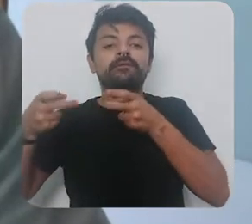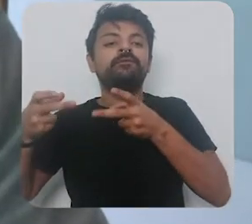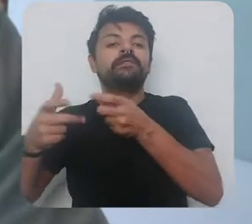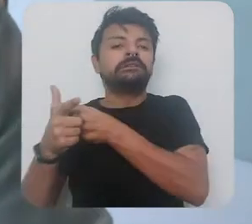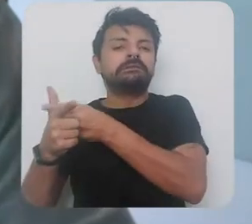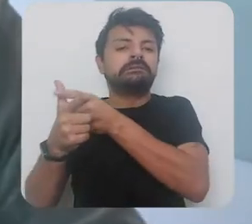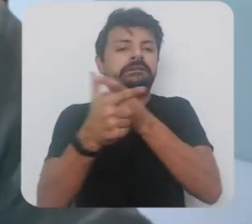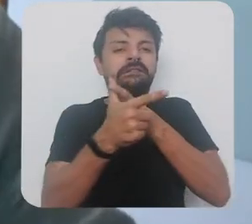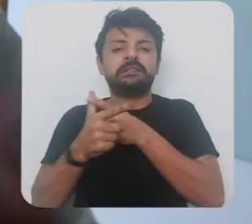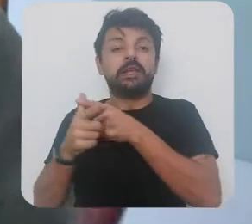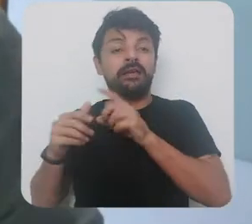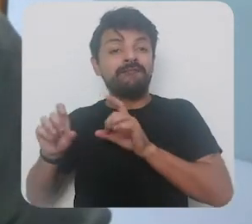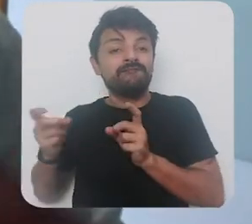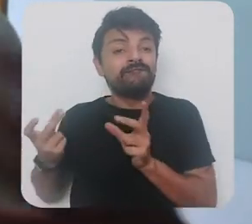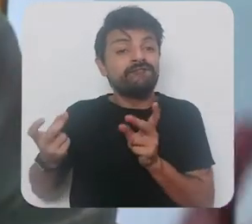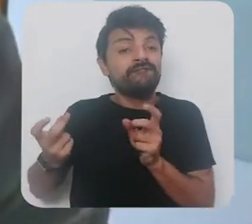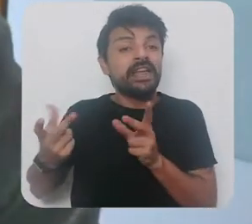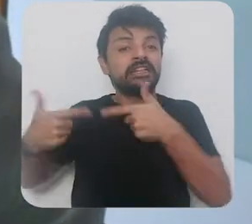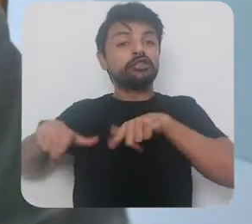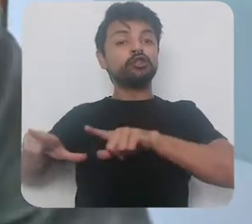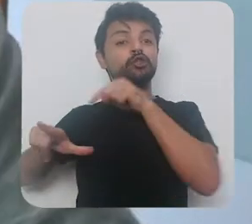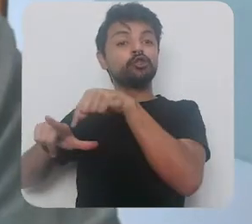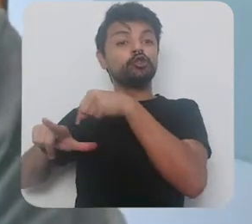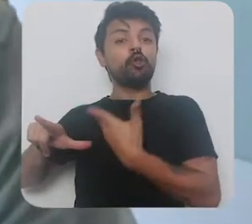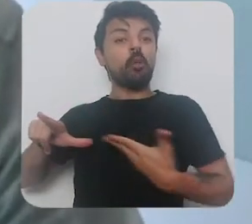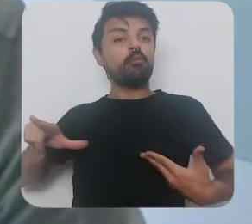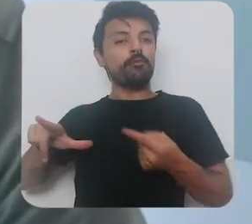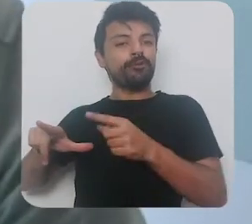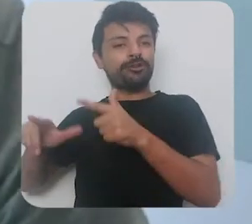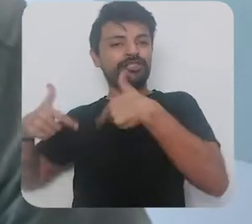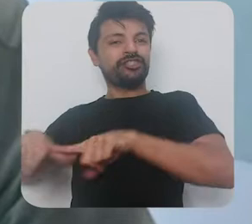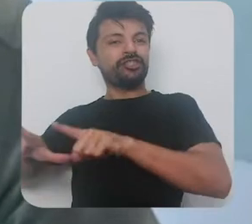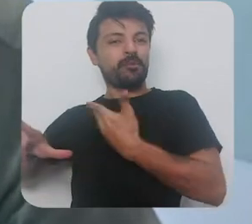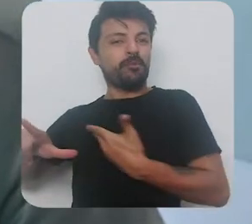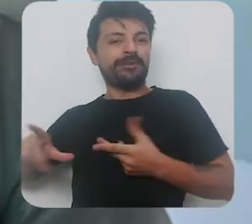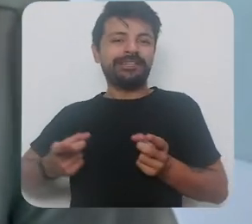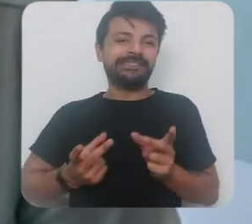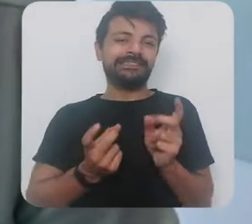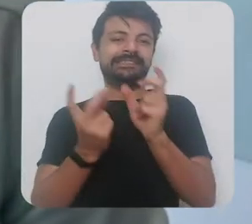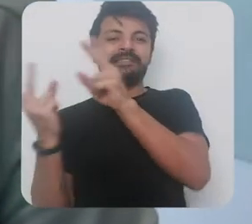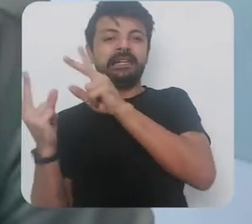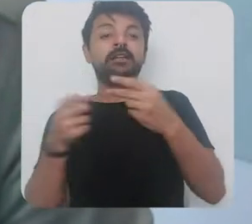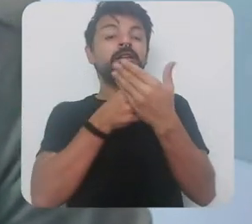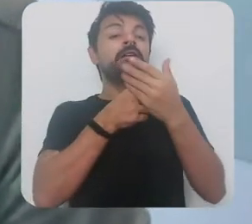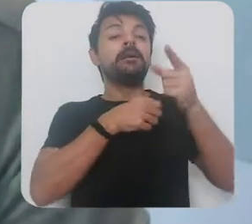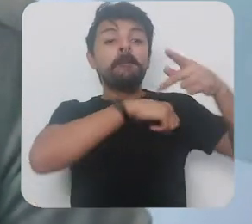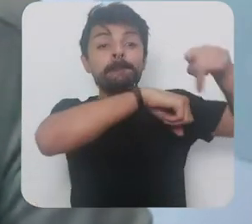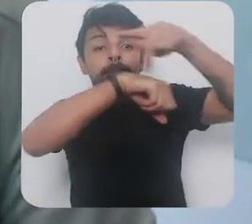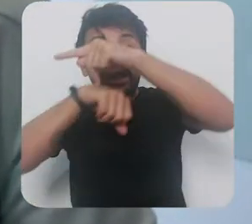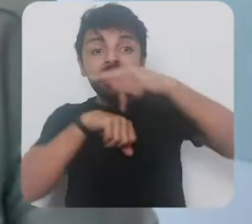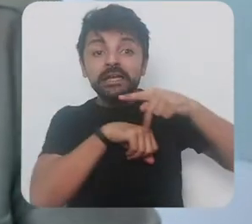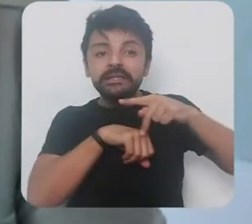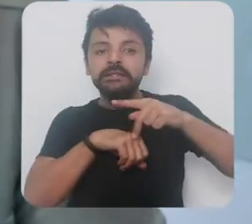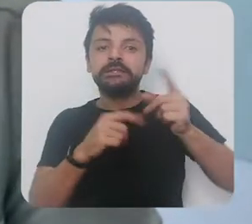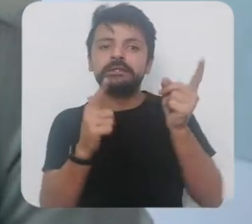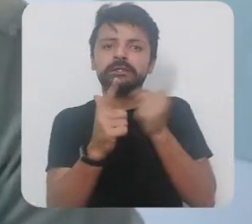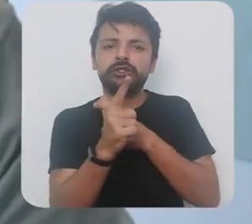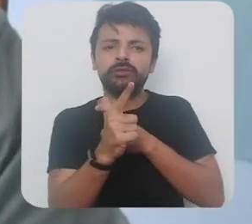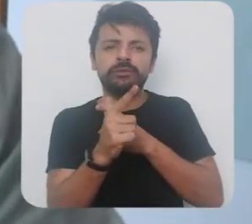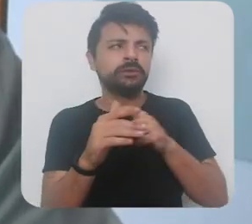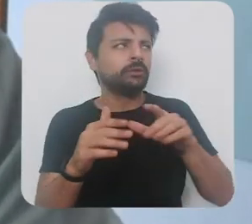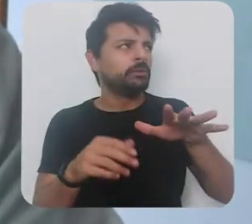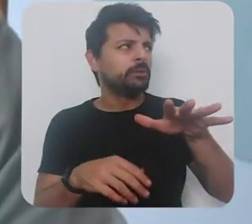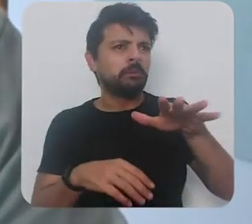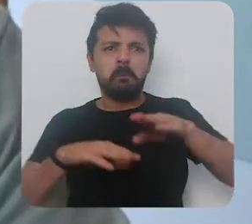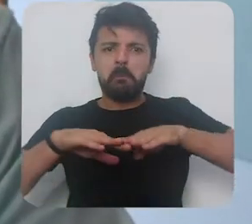política fiscal baseada em emissão de títulos públicos e quase todos os países saltaram o grau de endividamento público desses